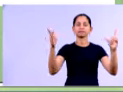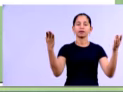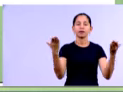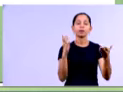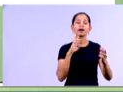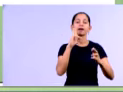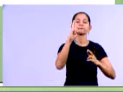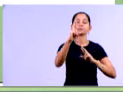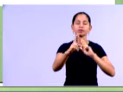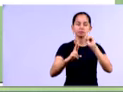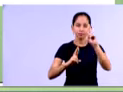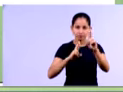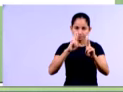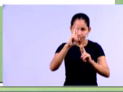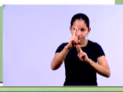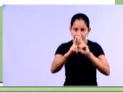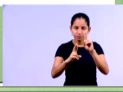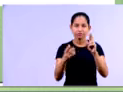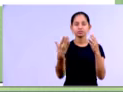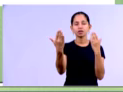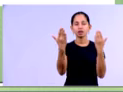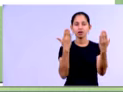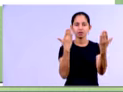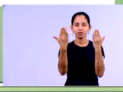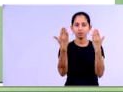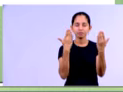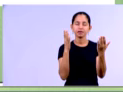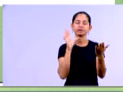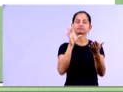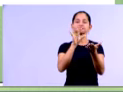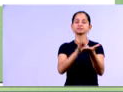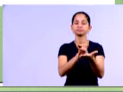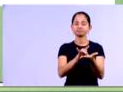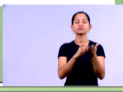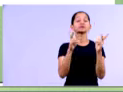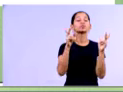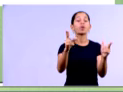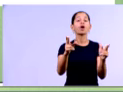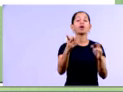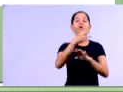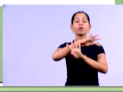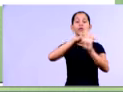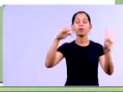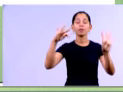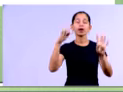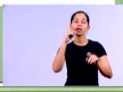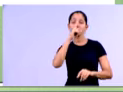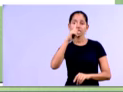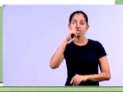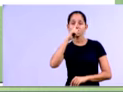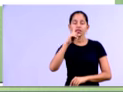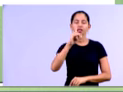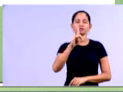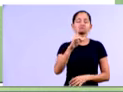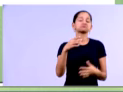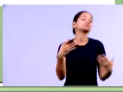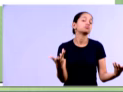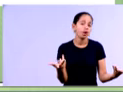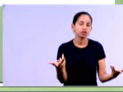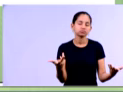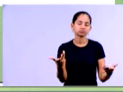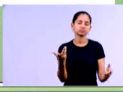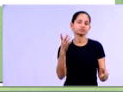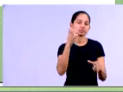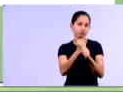ver se vocês comparam aí, né, com a planilha de vocês e ver se vocês erraram algum percentual aí, né, no